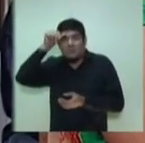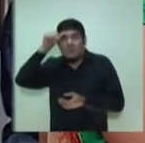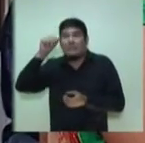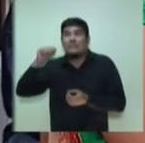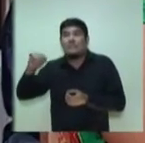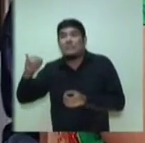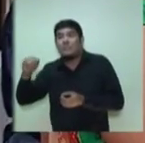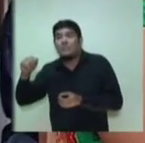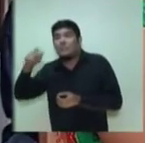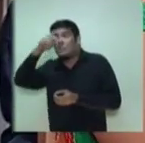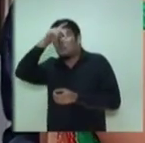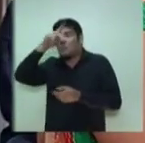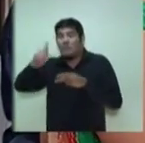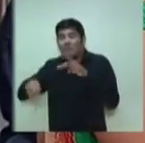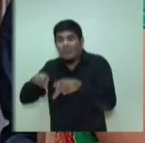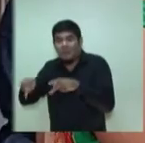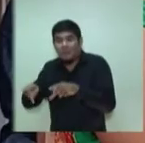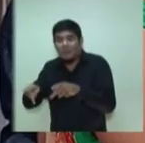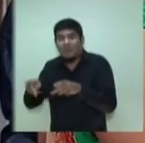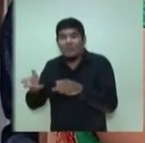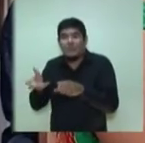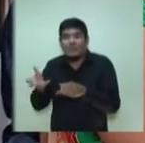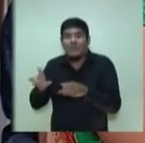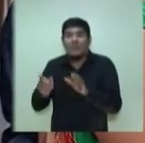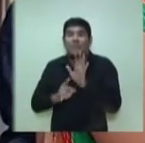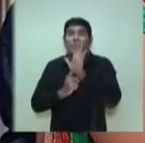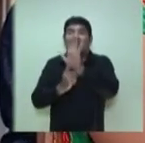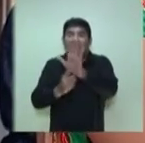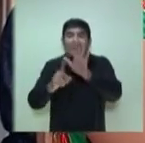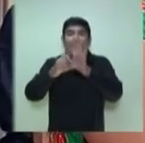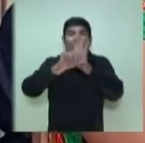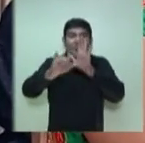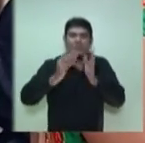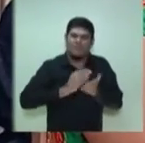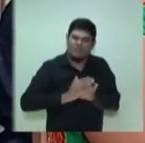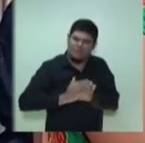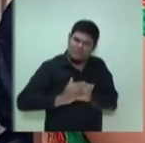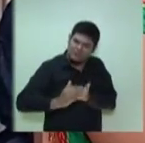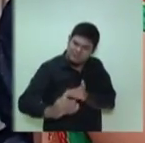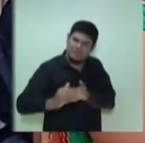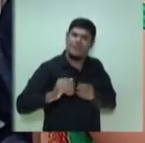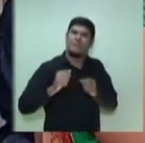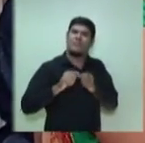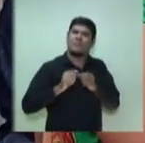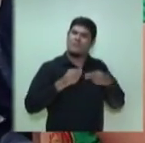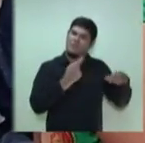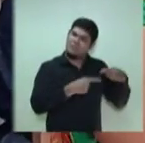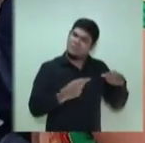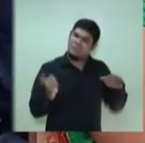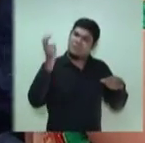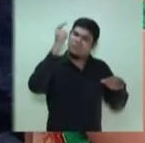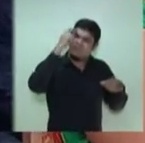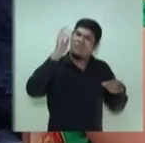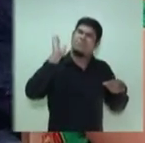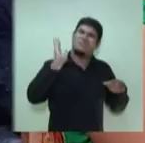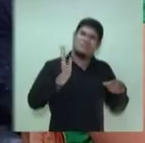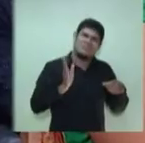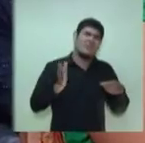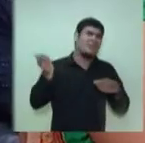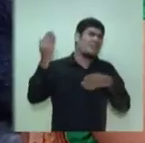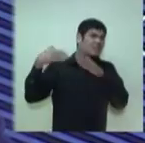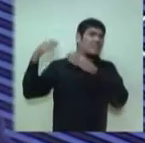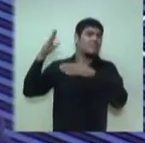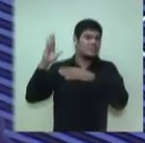desejar, para apresentar a lei imediatamente e começarmos a fazer o desdobramento de uma política cultural que já foi muito exitosa, muito